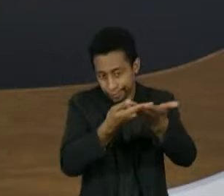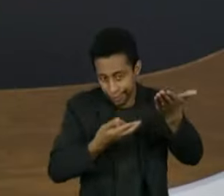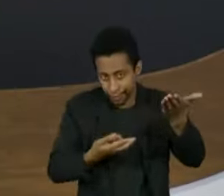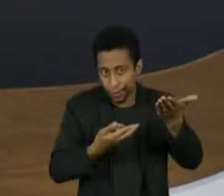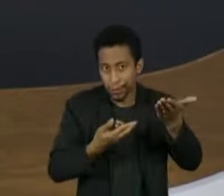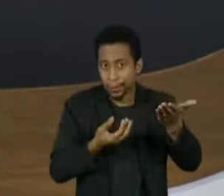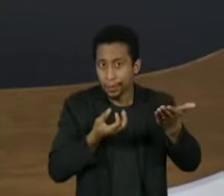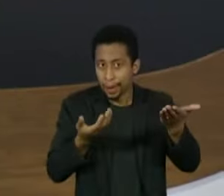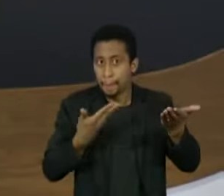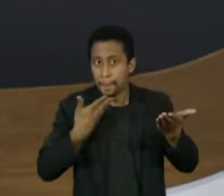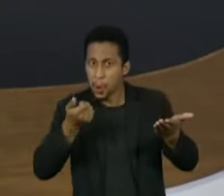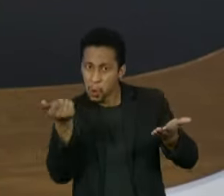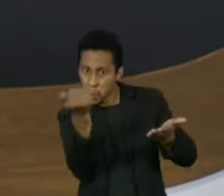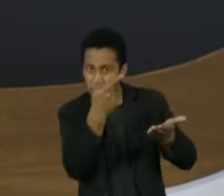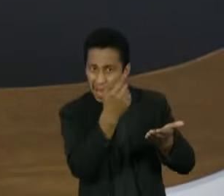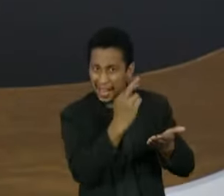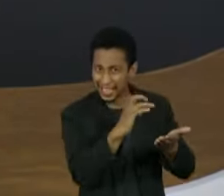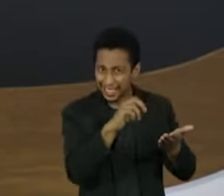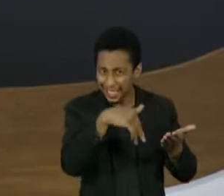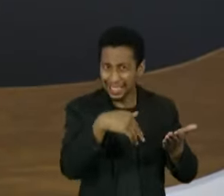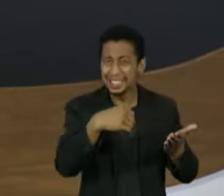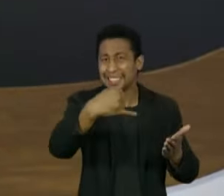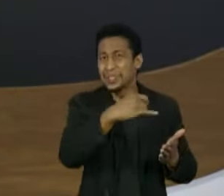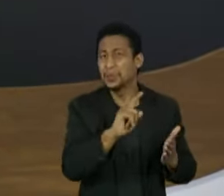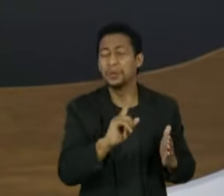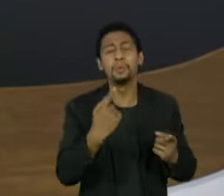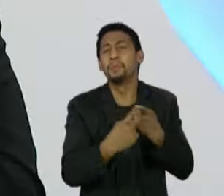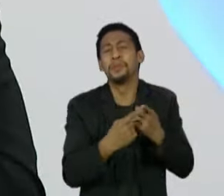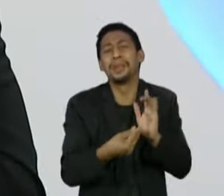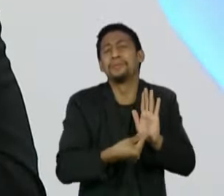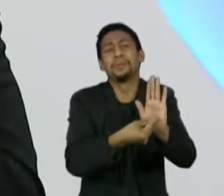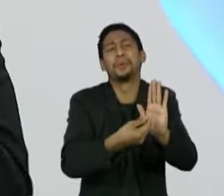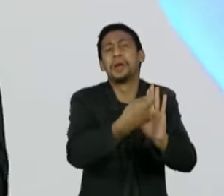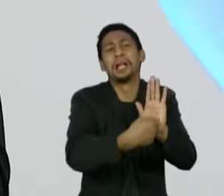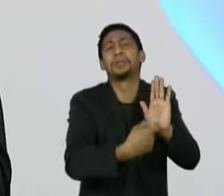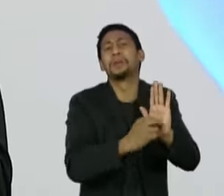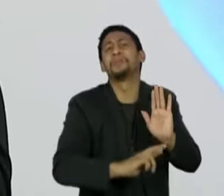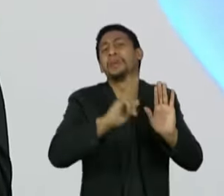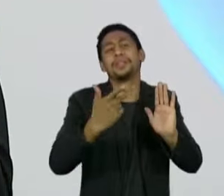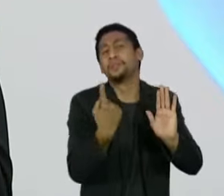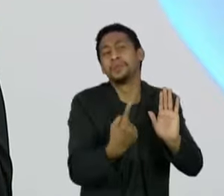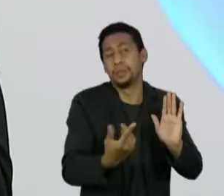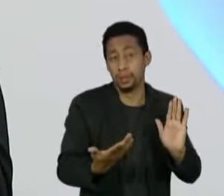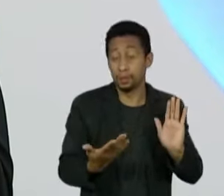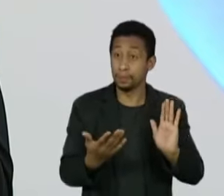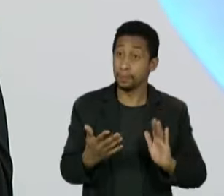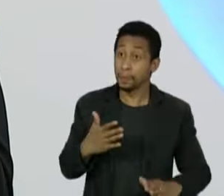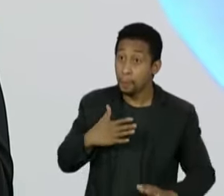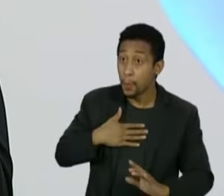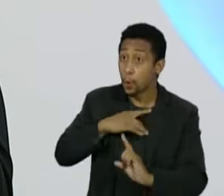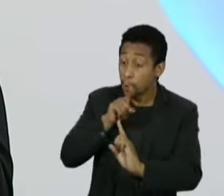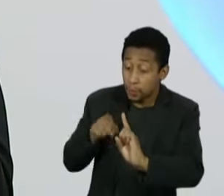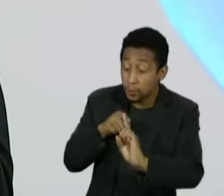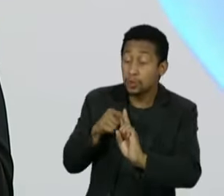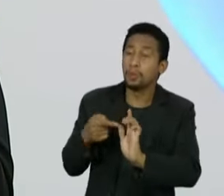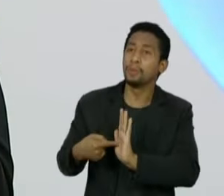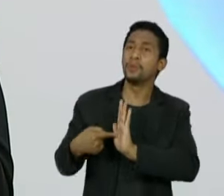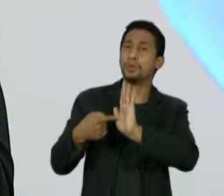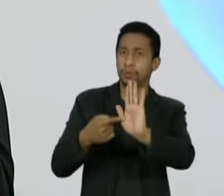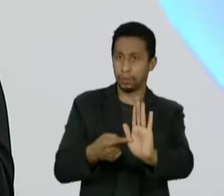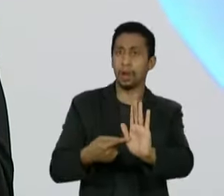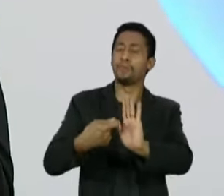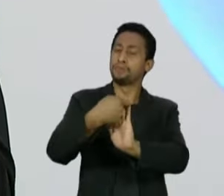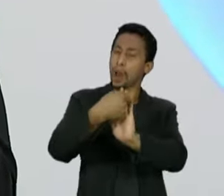expectativa? Qual foi a sua expectativa ao apresentar esse relatório? O meu objetivo foi mostrar um roteiro técnico daquilo que foi visto na CPI.